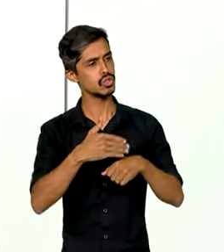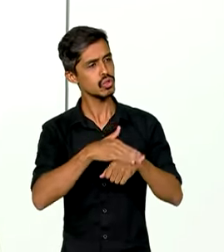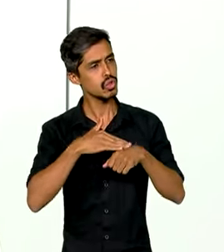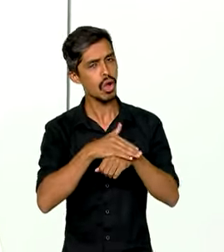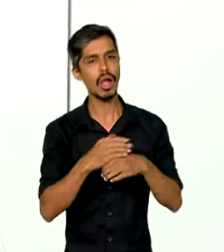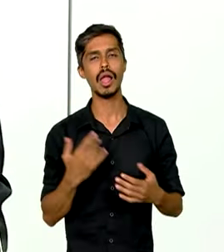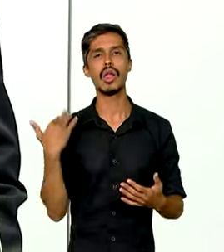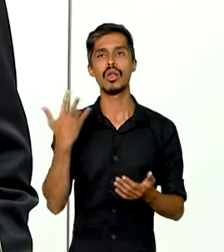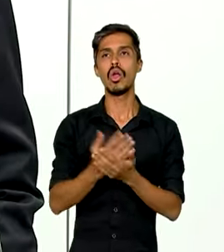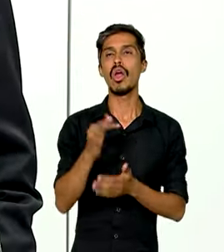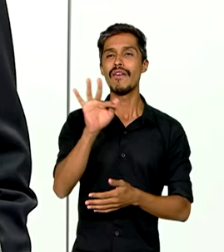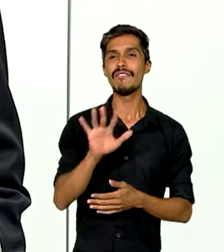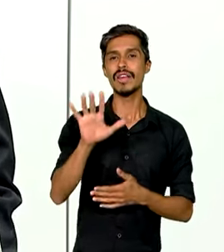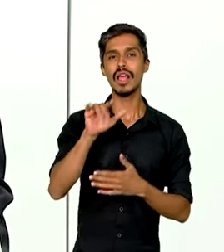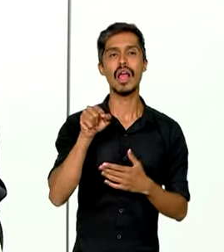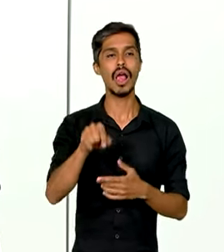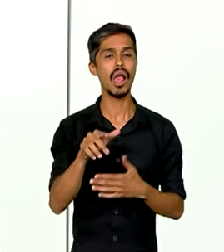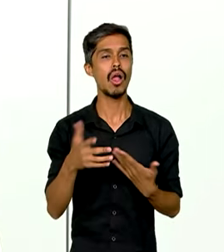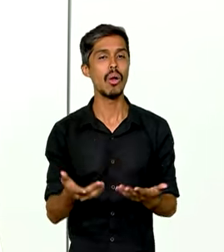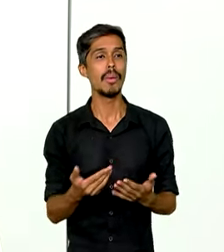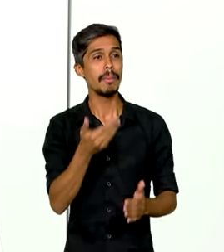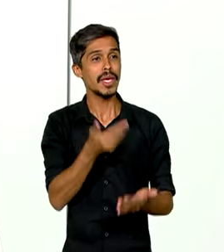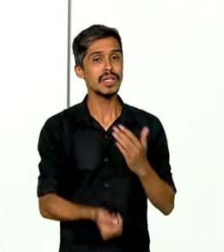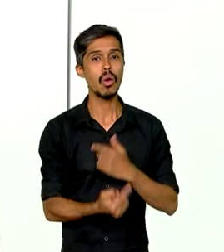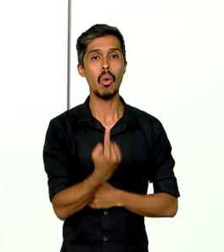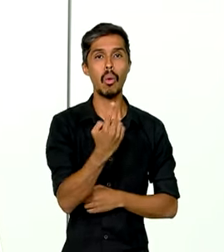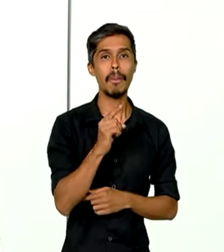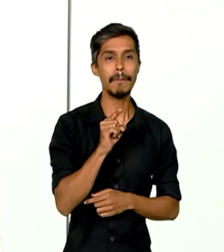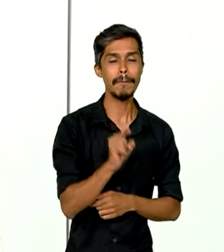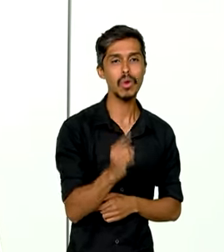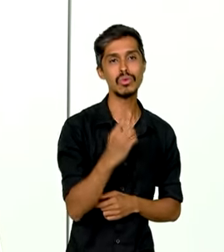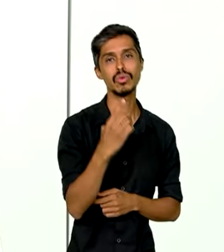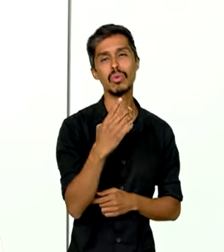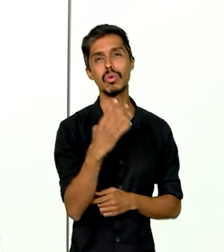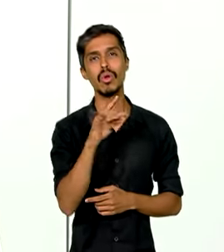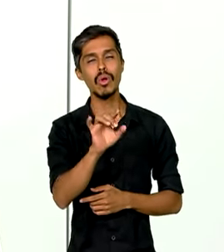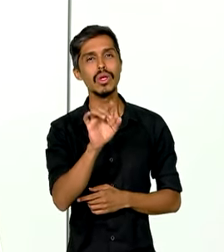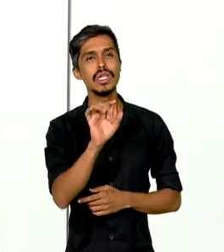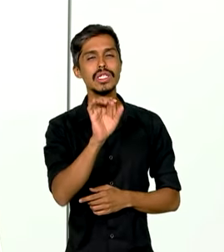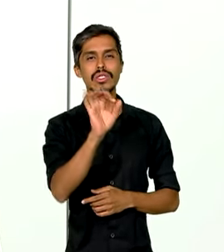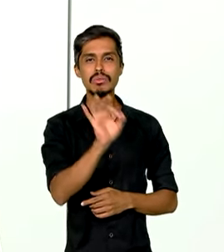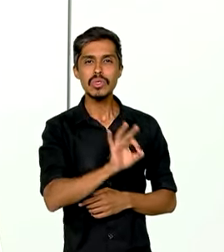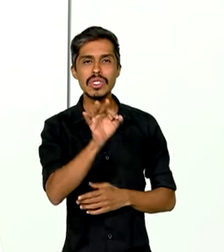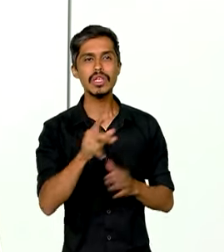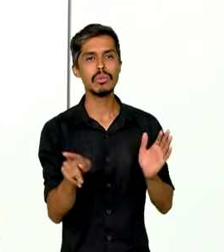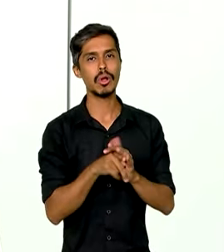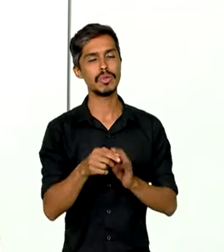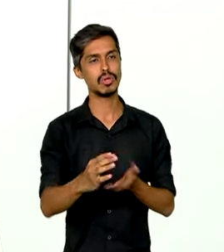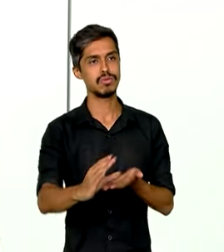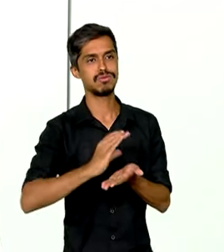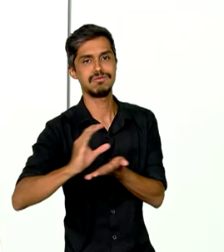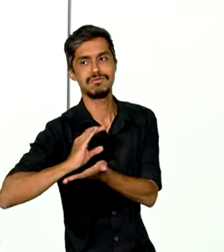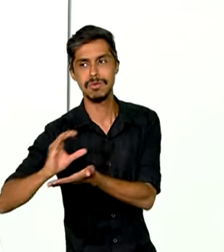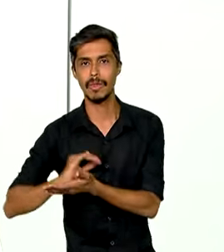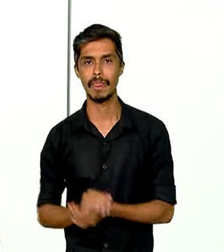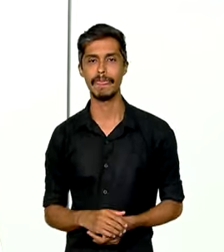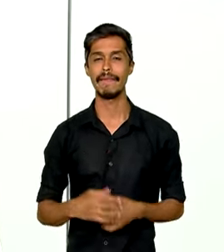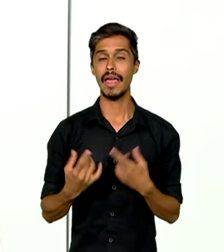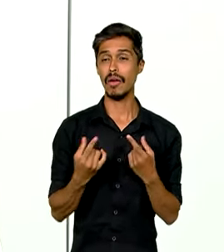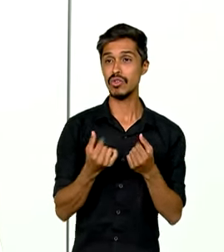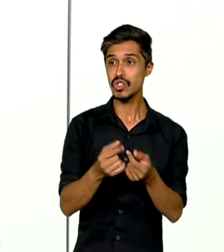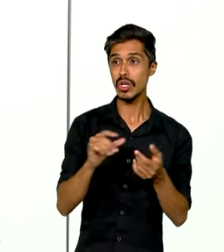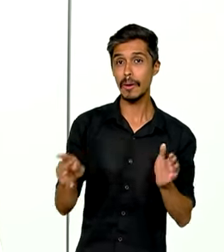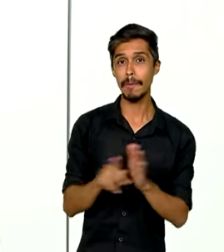a União perdeu 1,5% do PIB de arrecadação, em virtude do aumento do chamado gasto